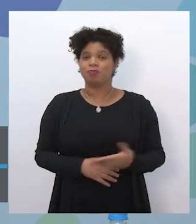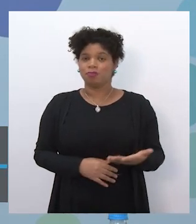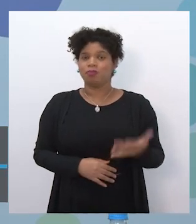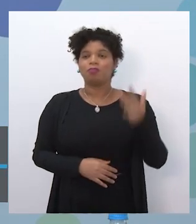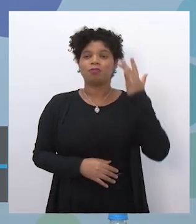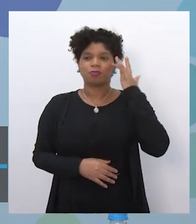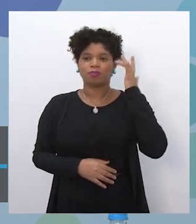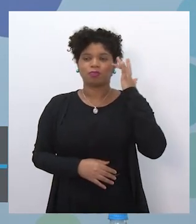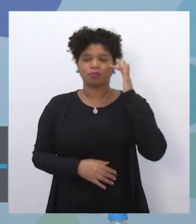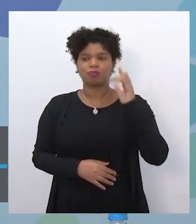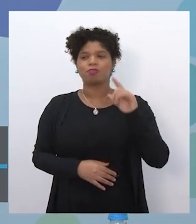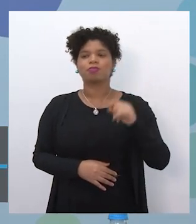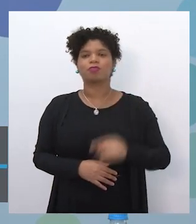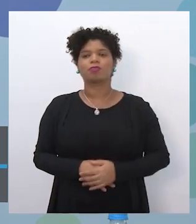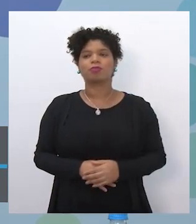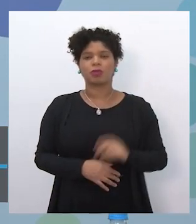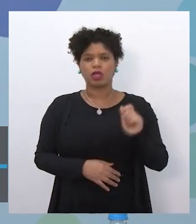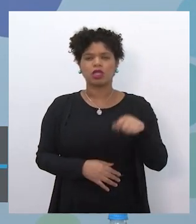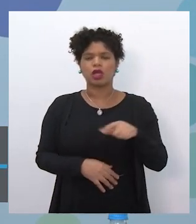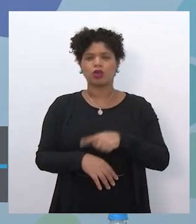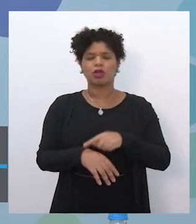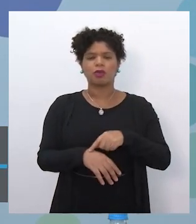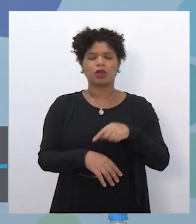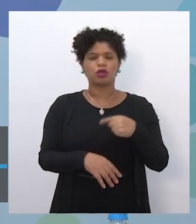vai dar um tempinho para a gente